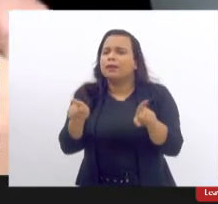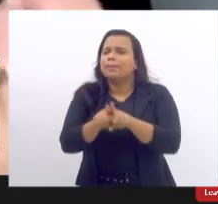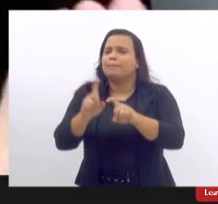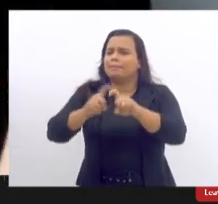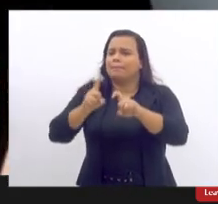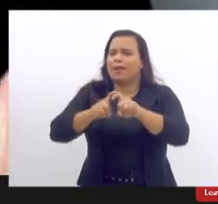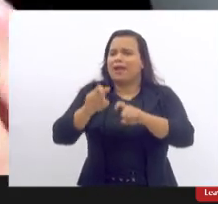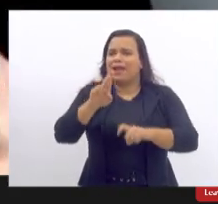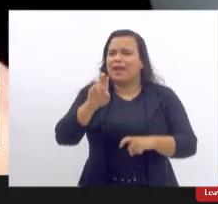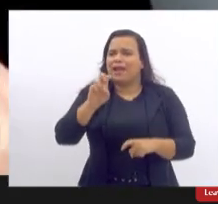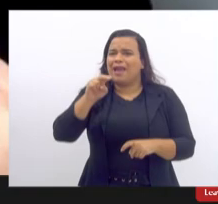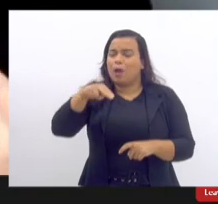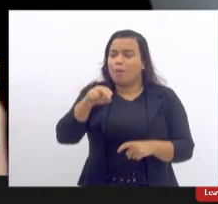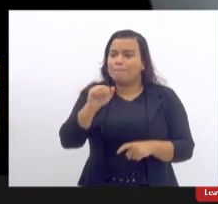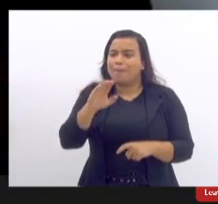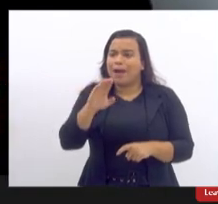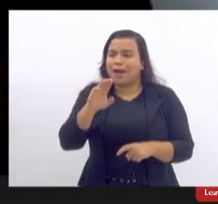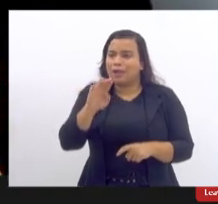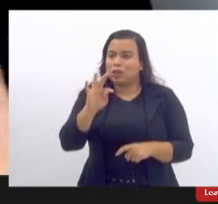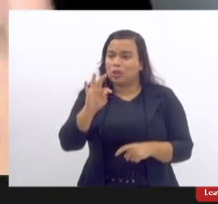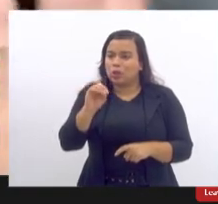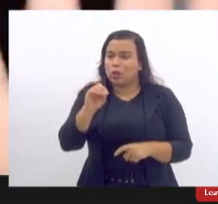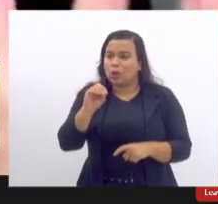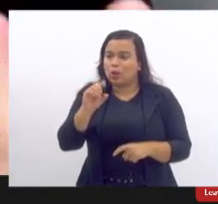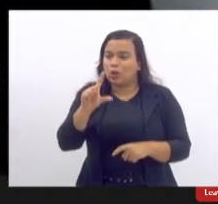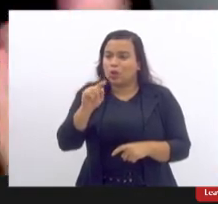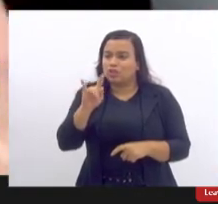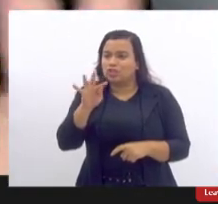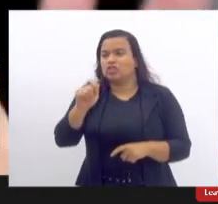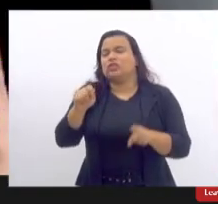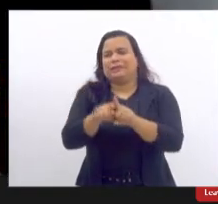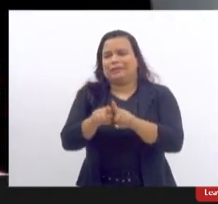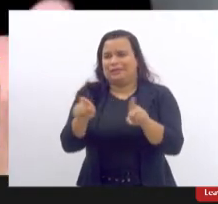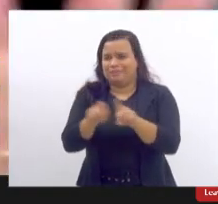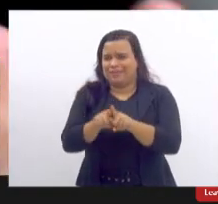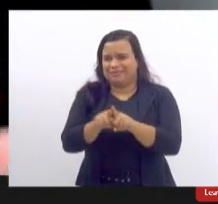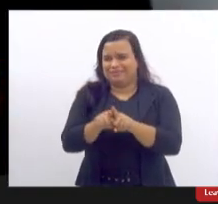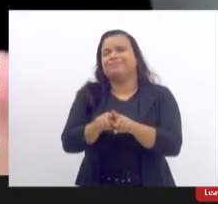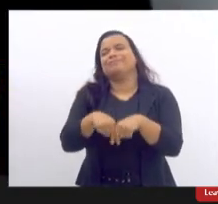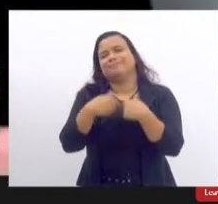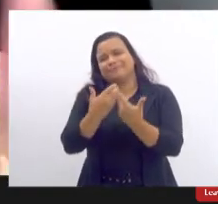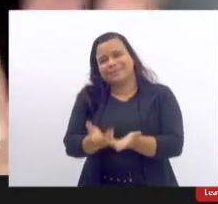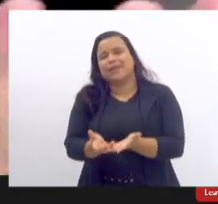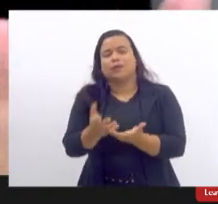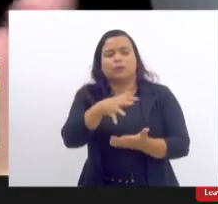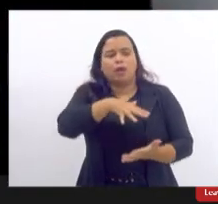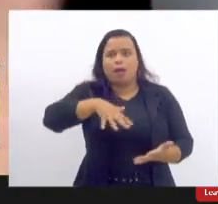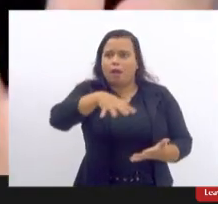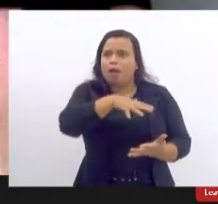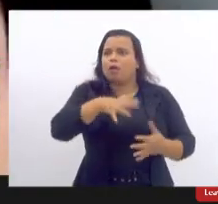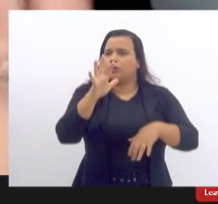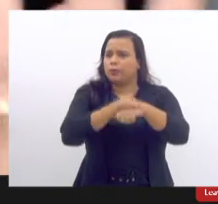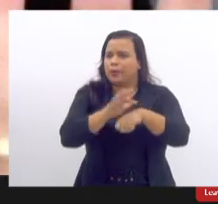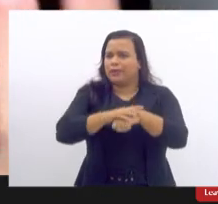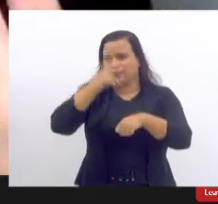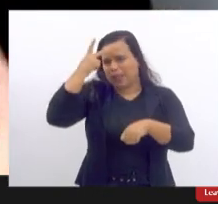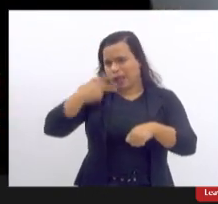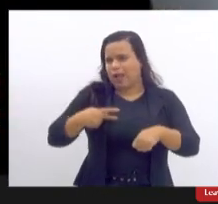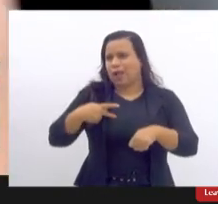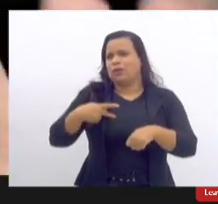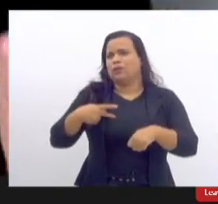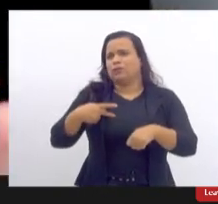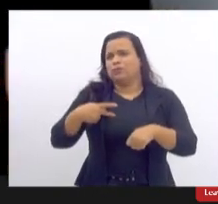doenças autoimunes o campo de especialização os médicos que estão aqui presentes podem